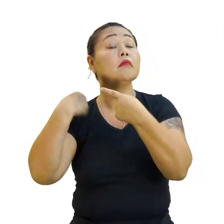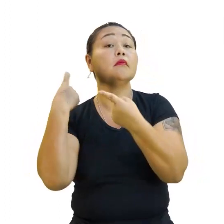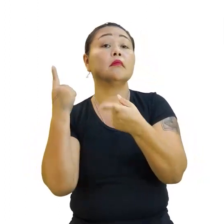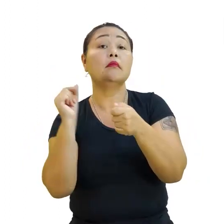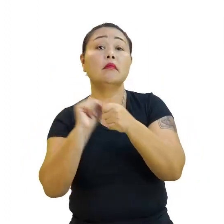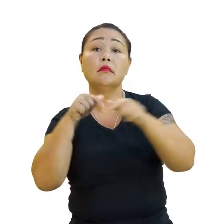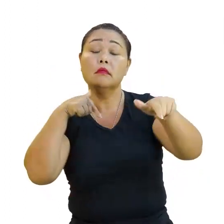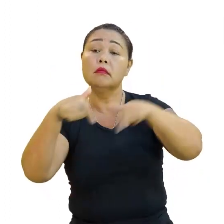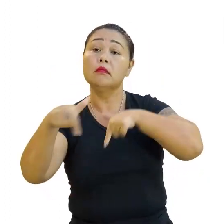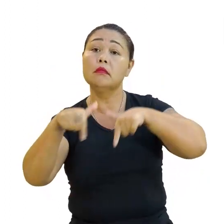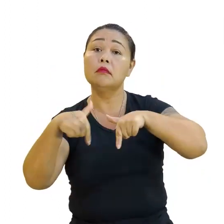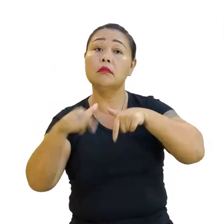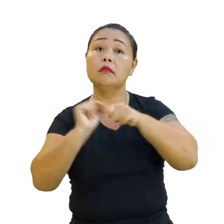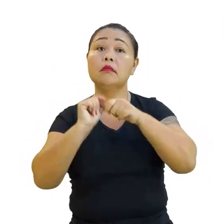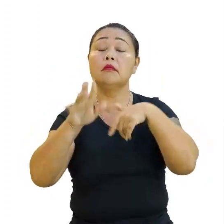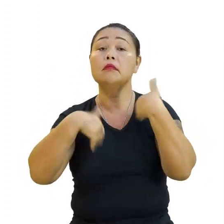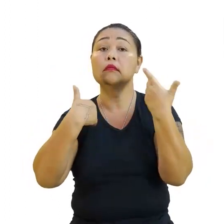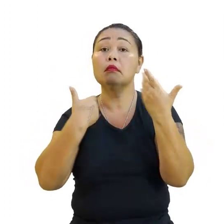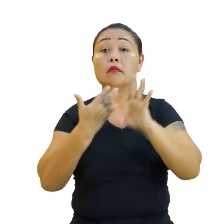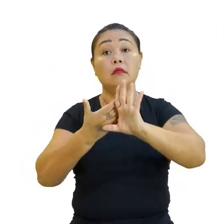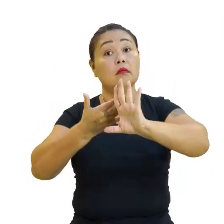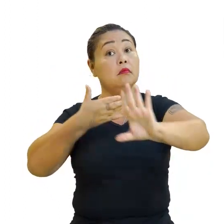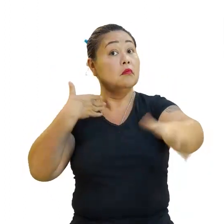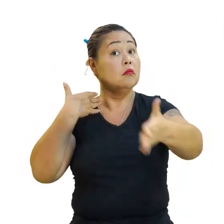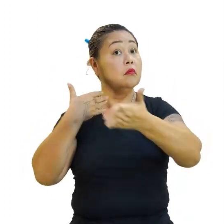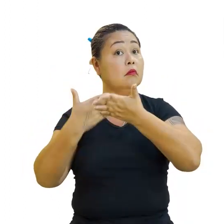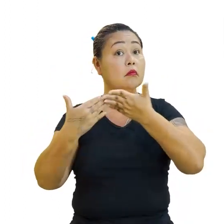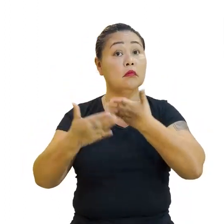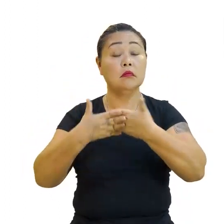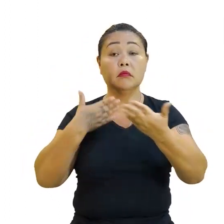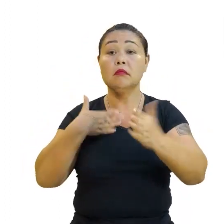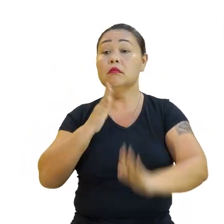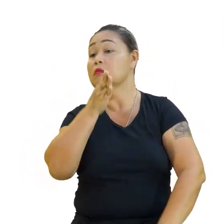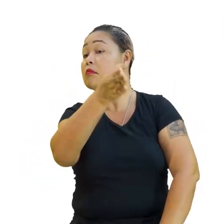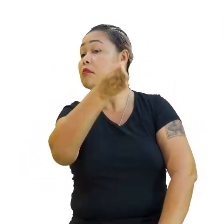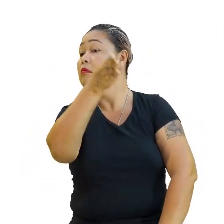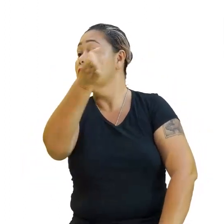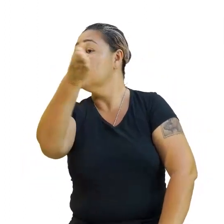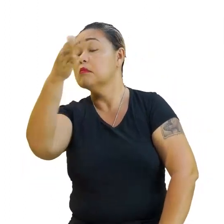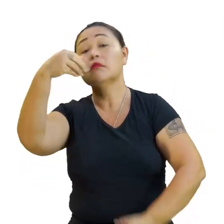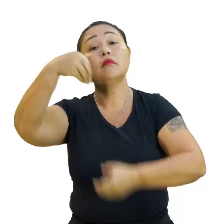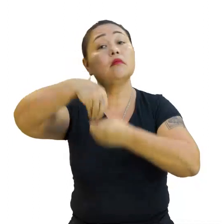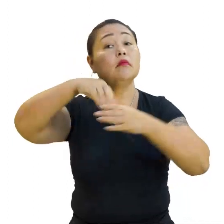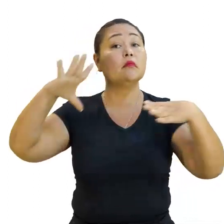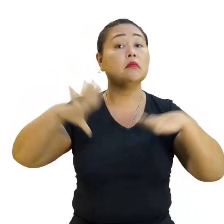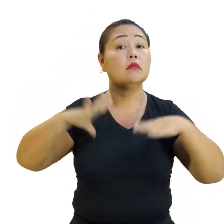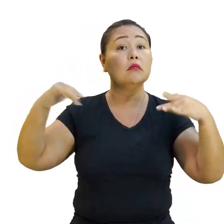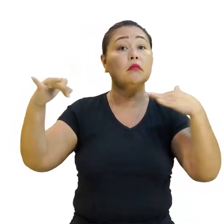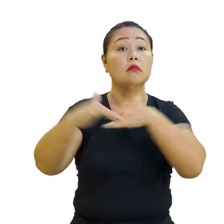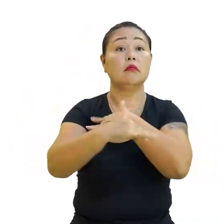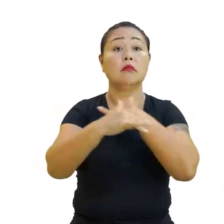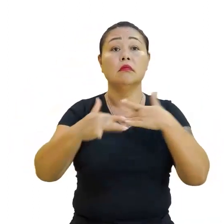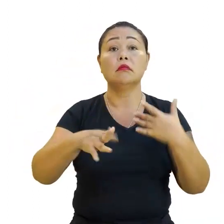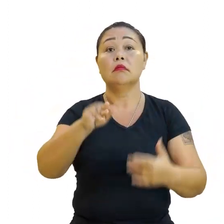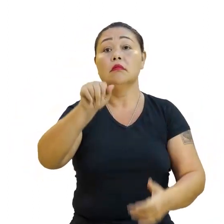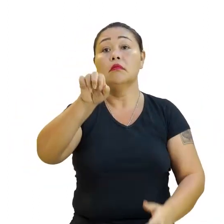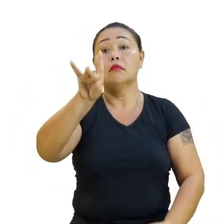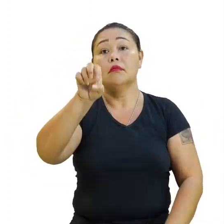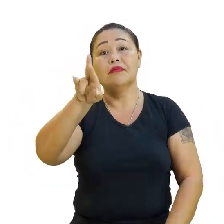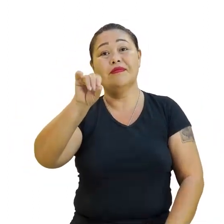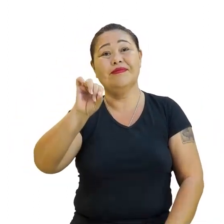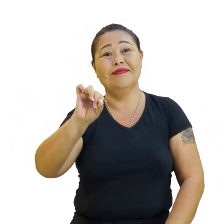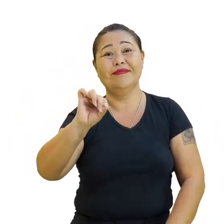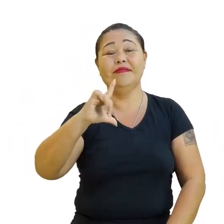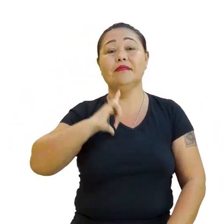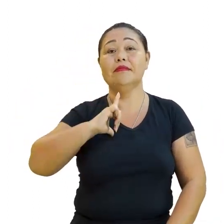trabalha da seguinte forma. Independente do destino dentro da cidade de Uberadeiro, ele